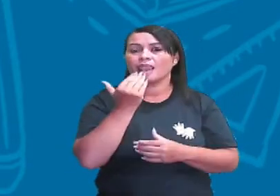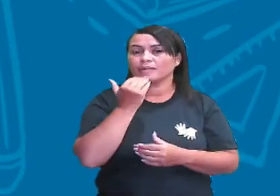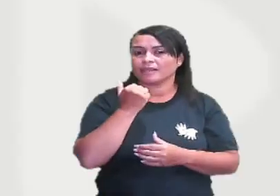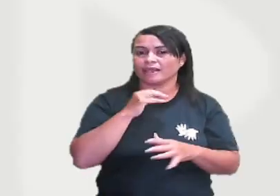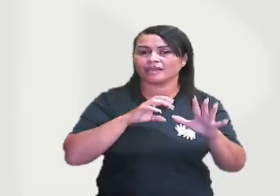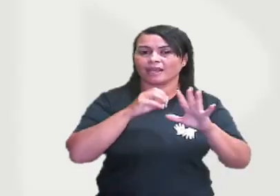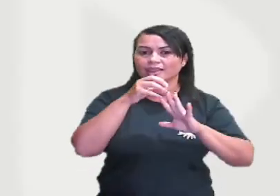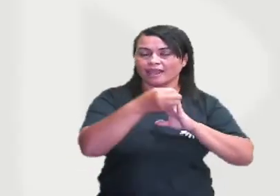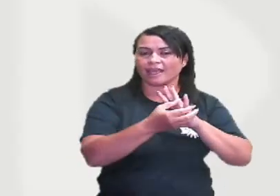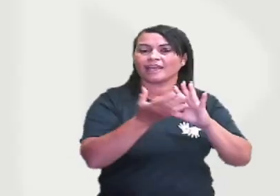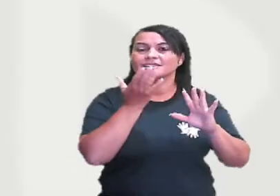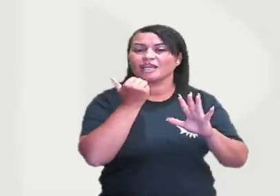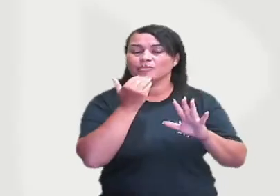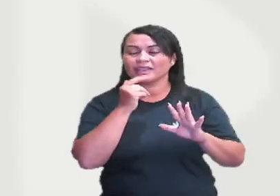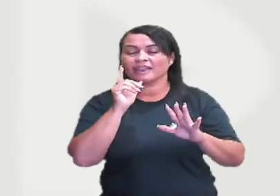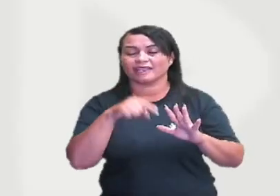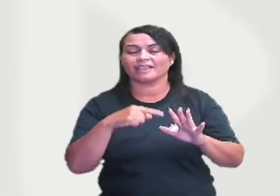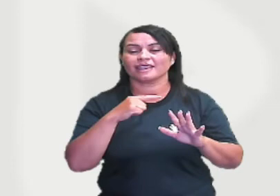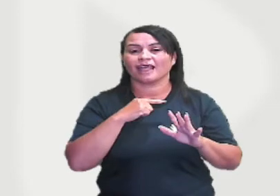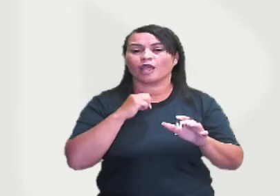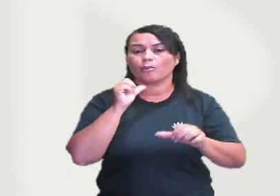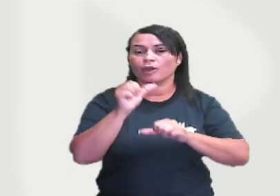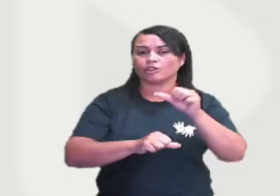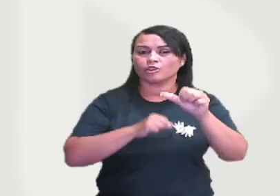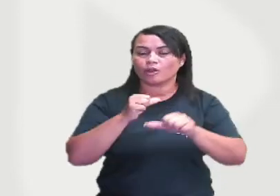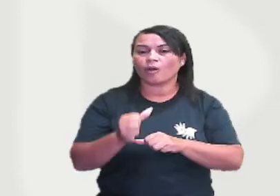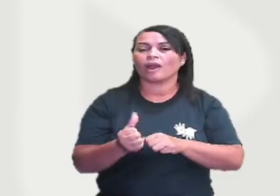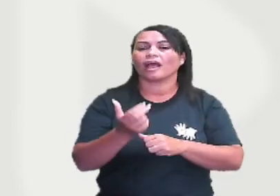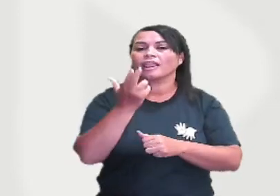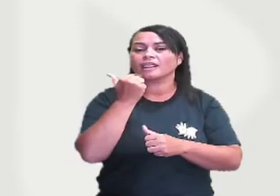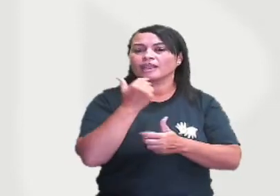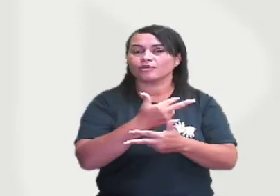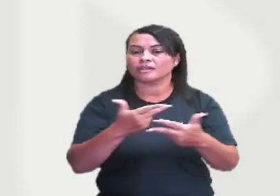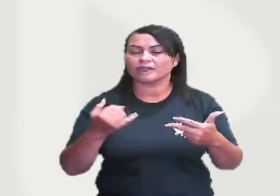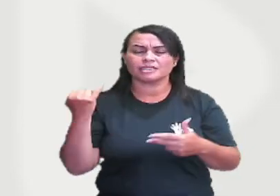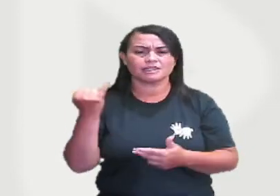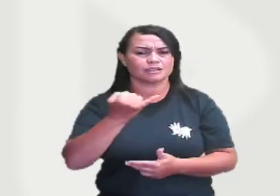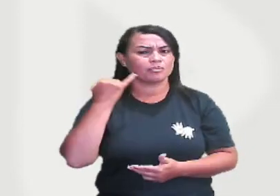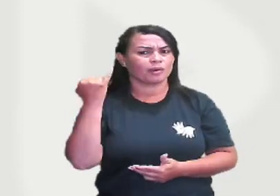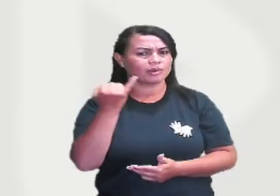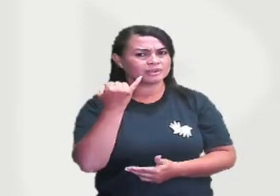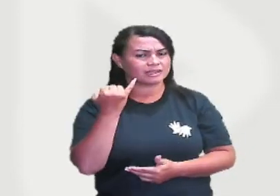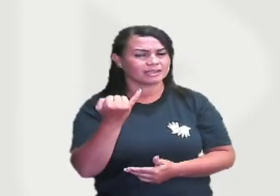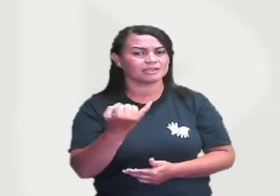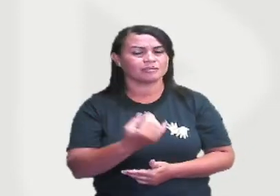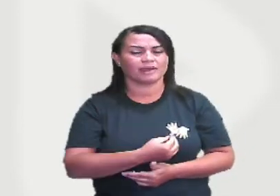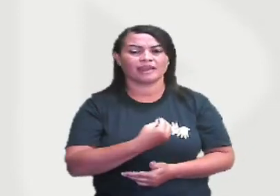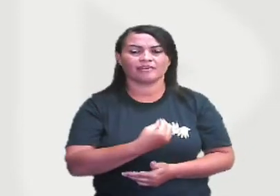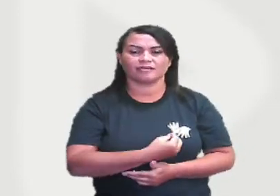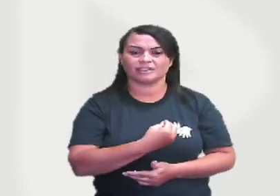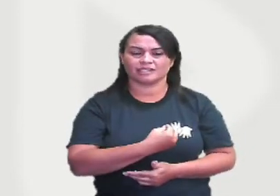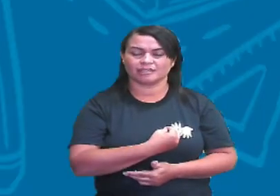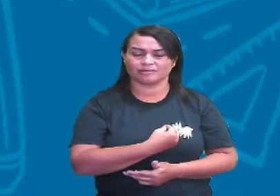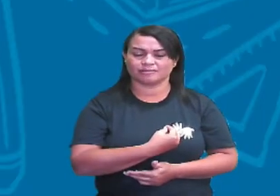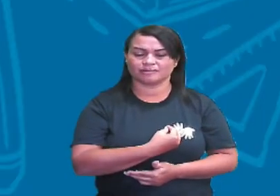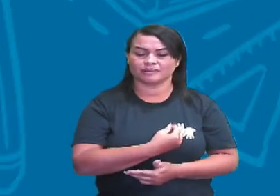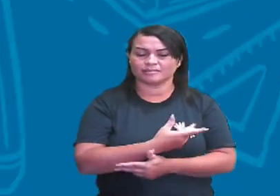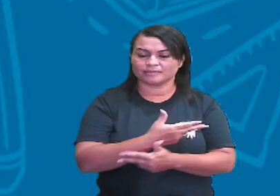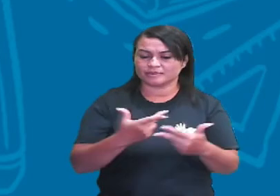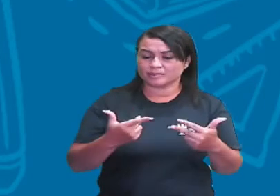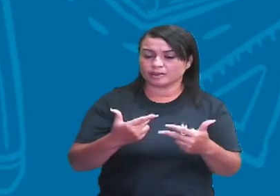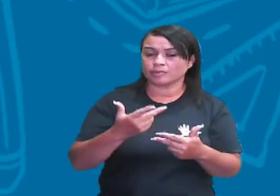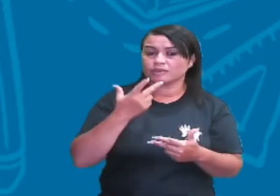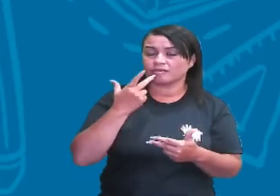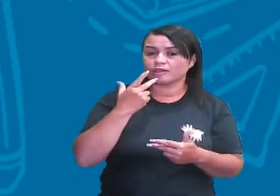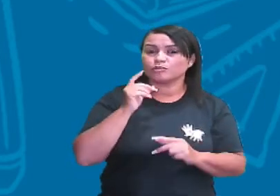nutrientes essencial para a sobrevivência dos seres vivos, tá certo? Portanto, quando a gente fala de cadeia alimentar,